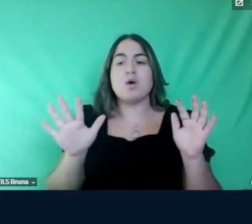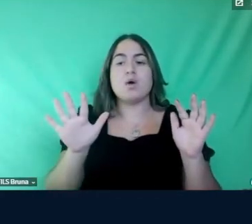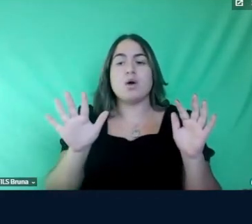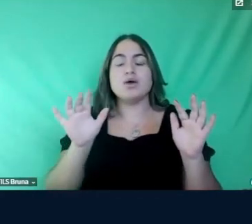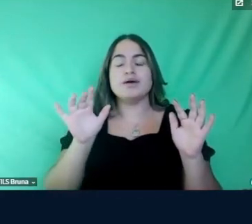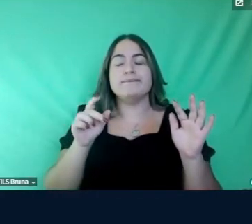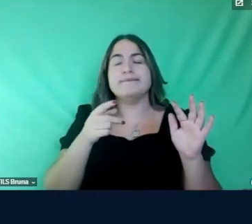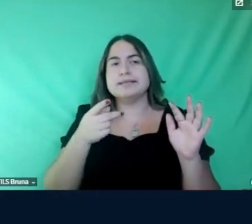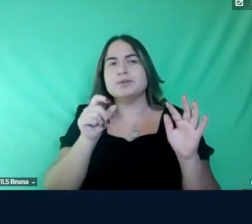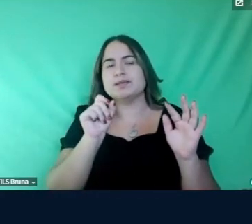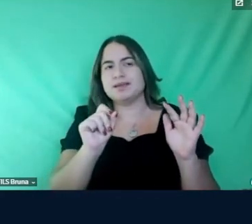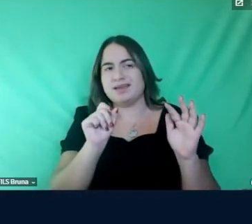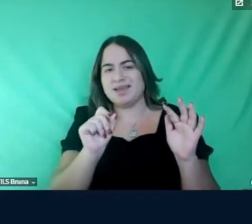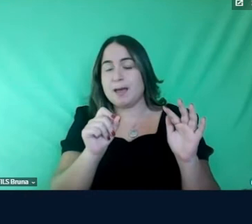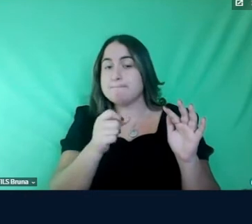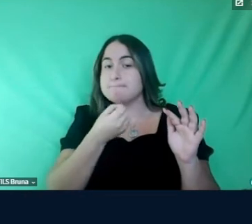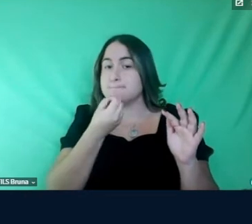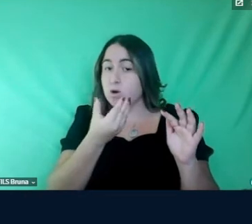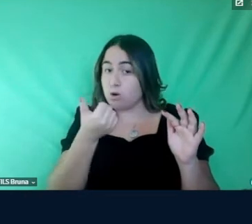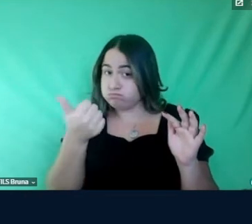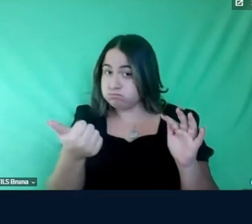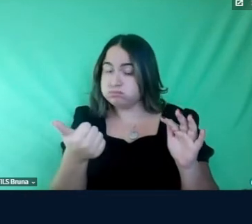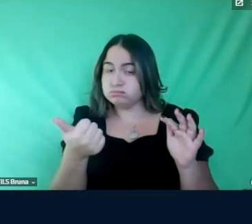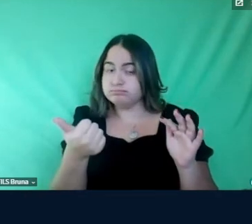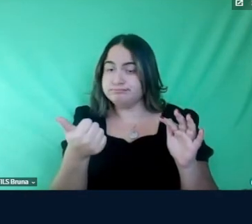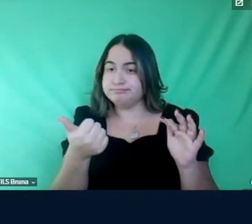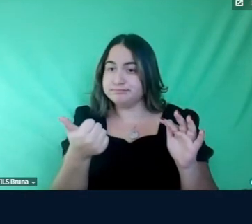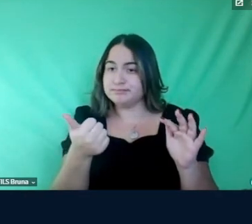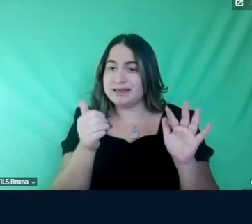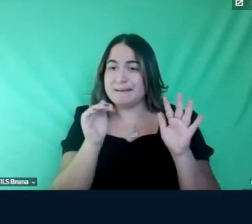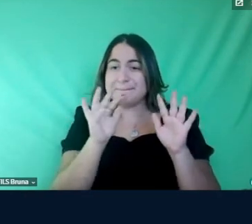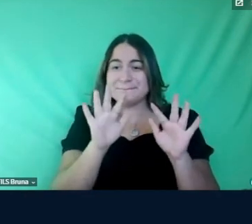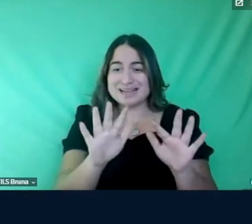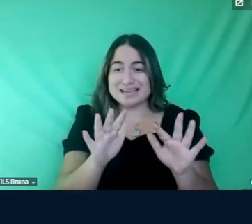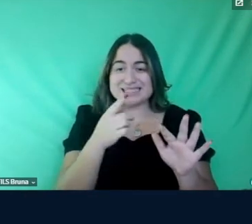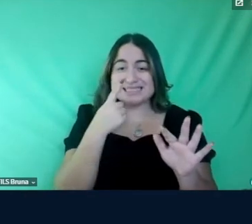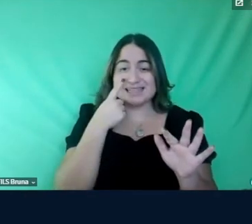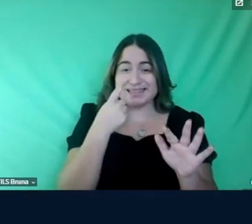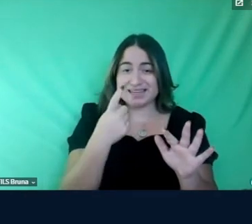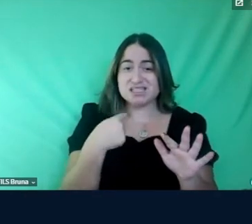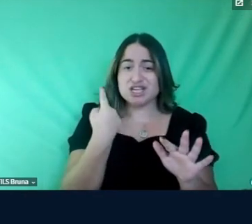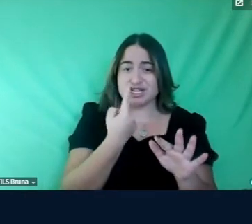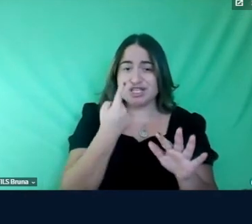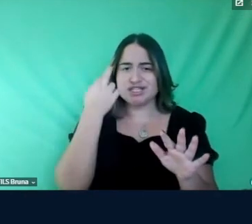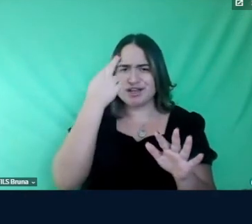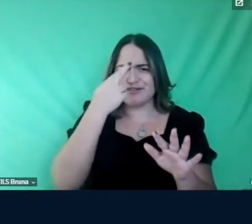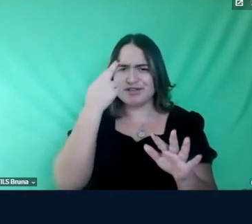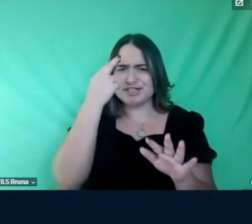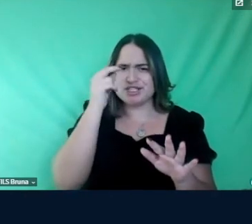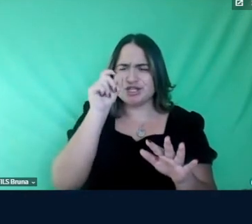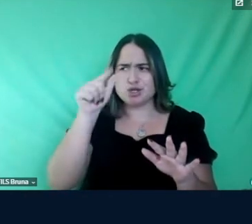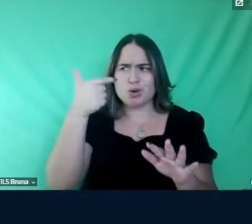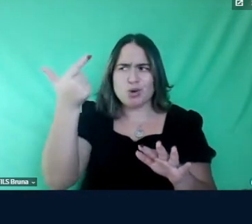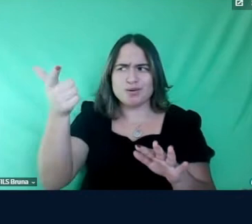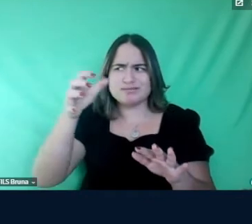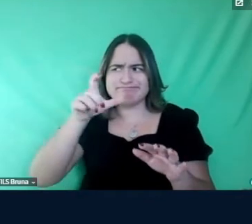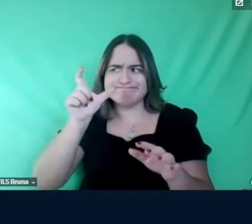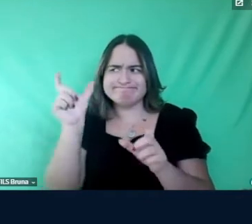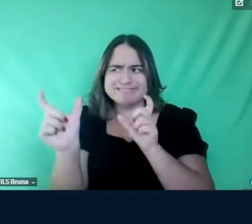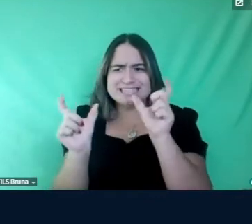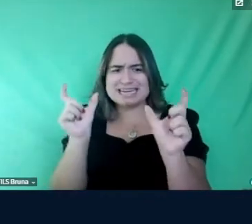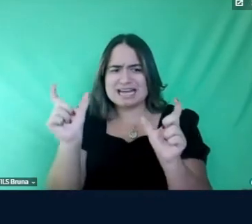sentido mais positivista. Mas aí seria interessante a gente pensar em outros sentidos da palavra